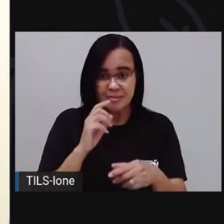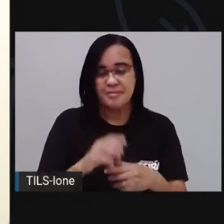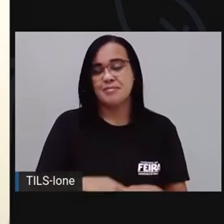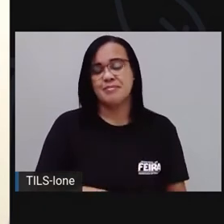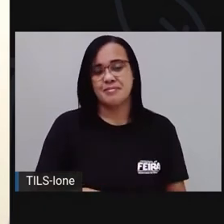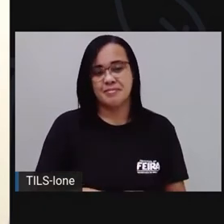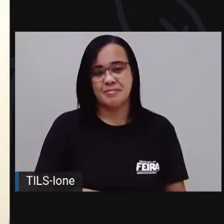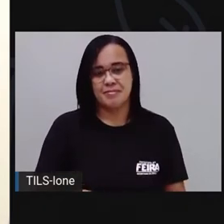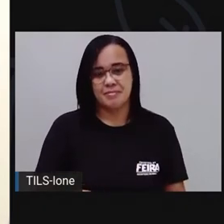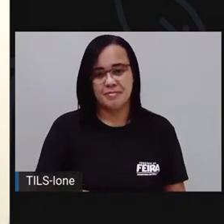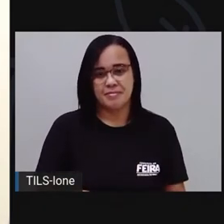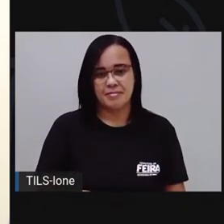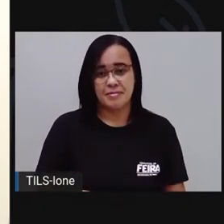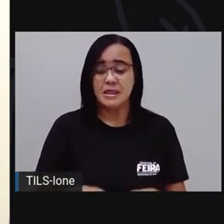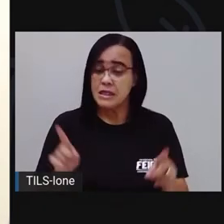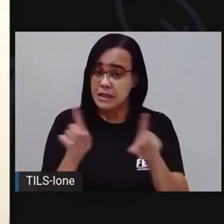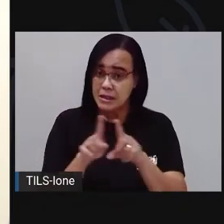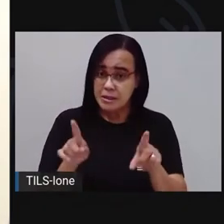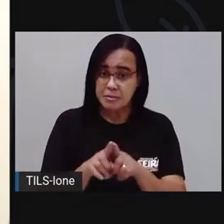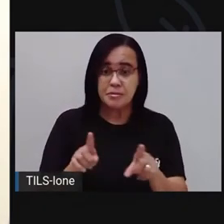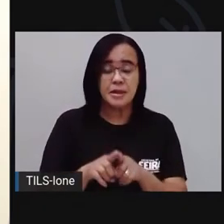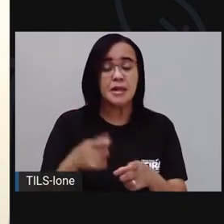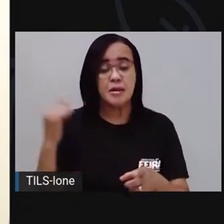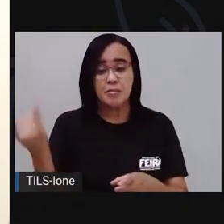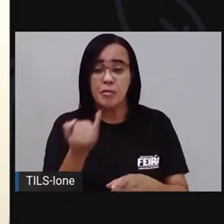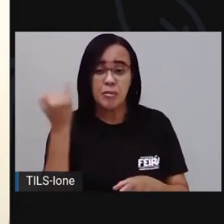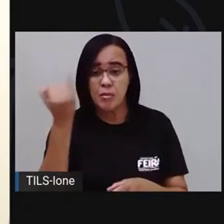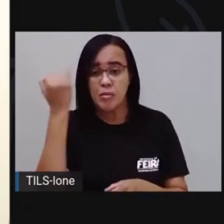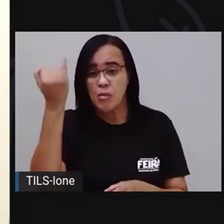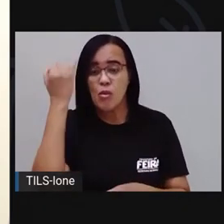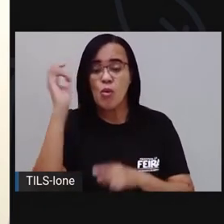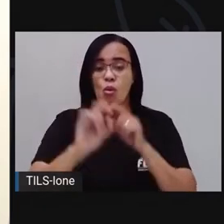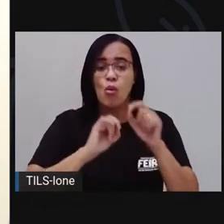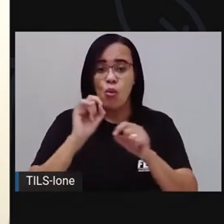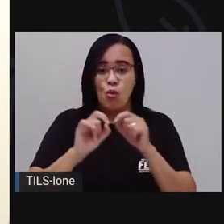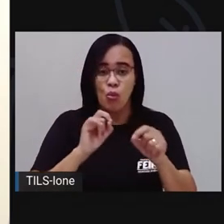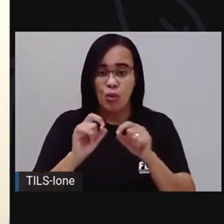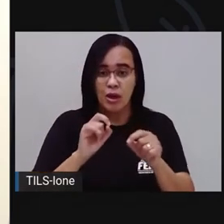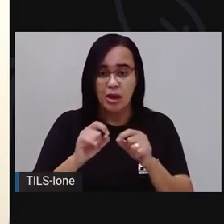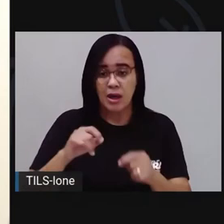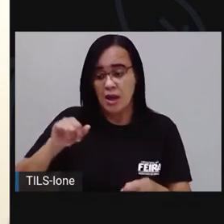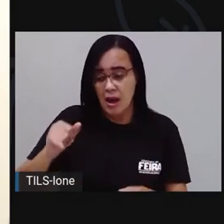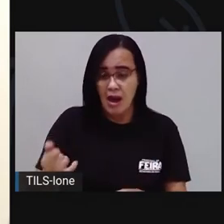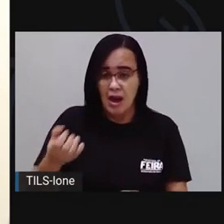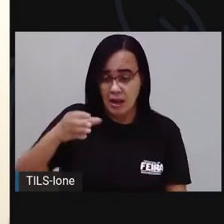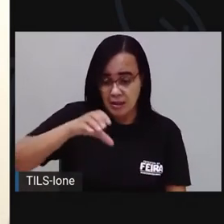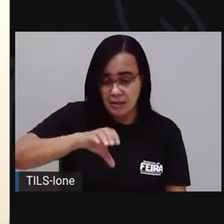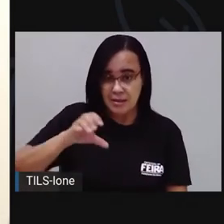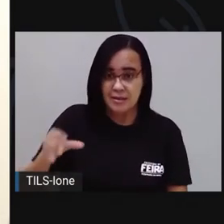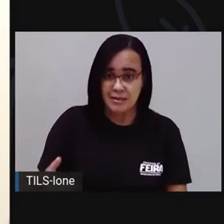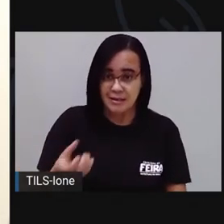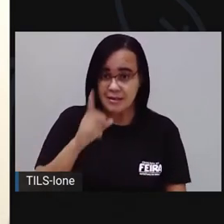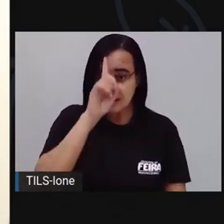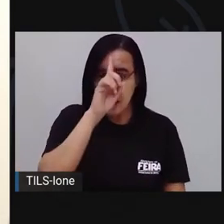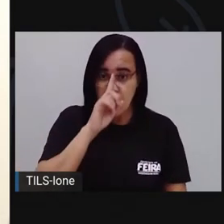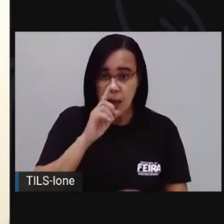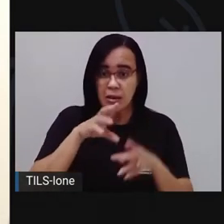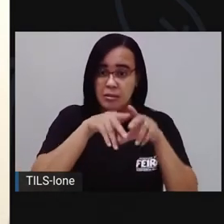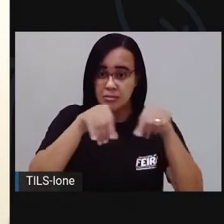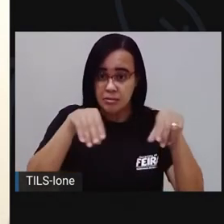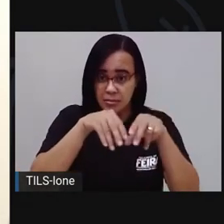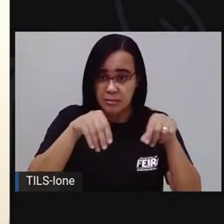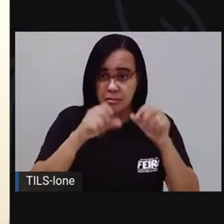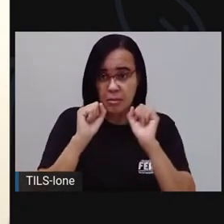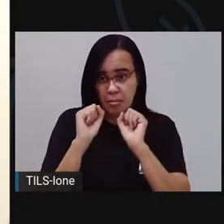bom? Outra coisa que é importante. A mesma xícara que você usou para medir a farinha de milho, você usa também para